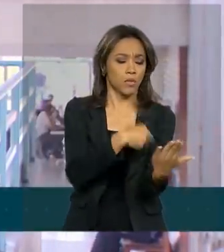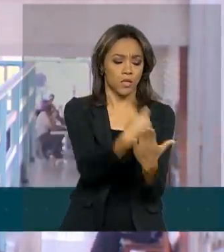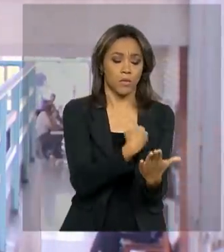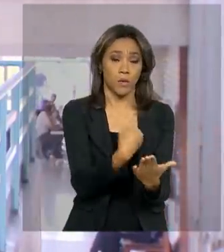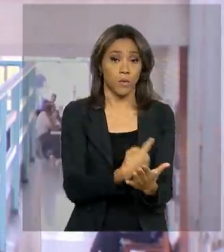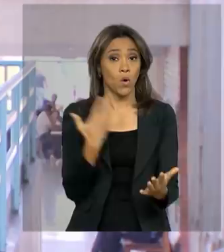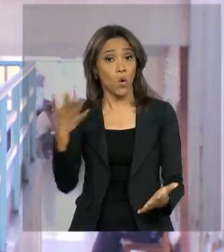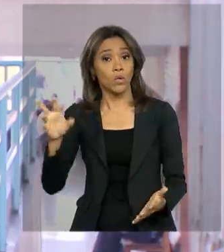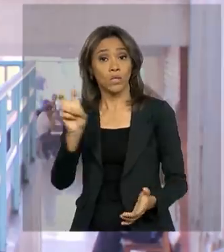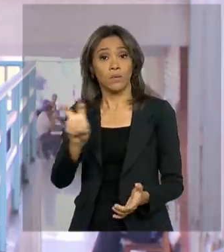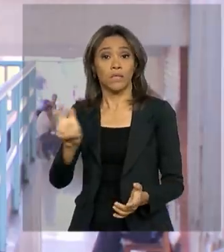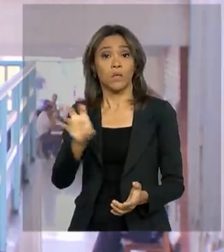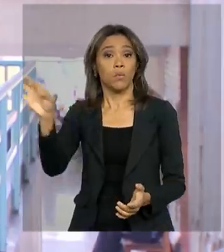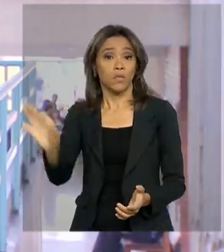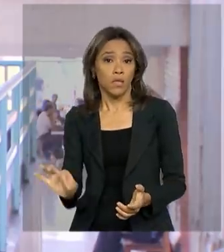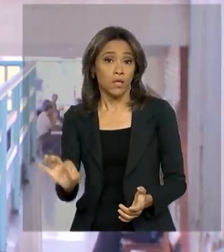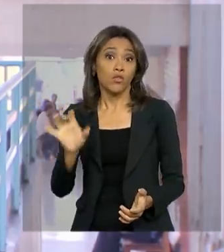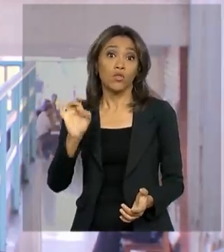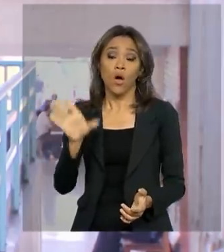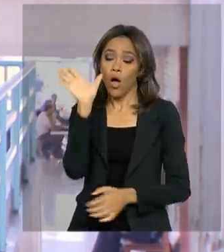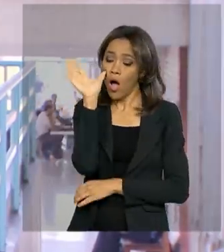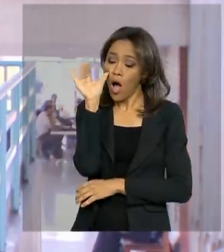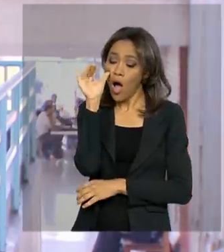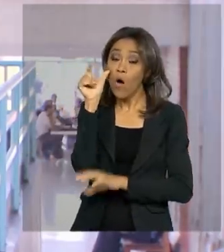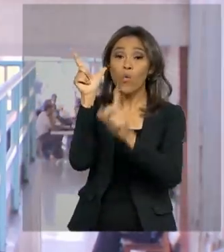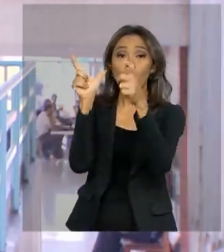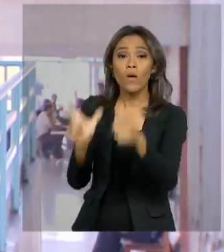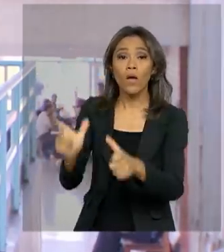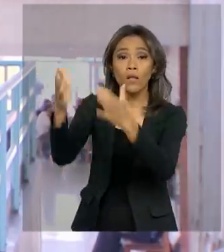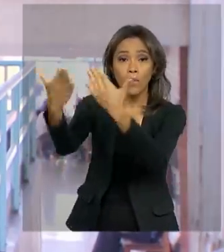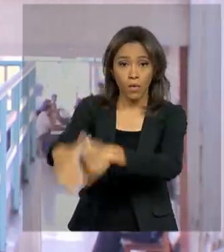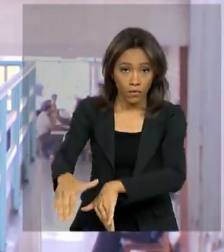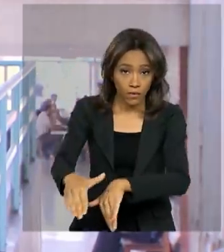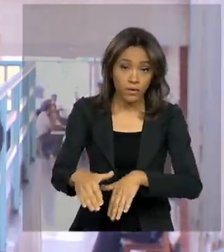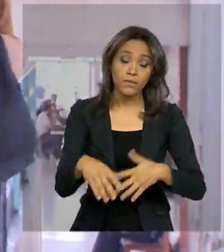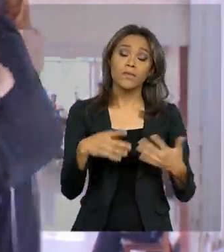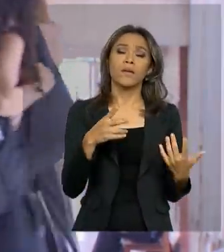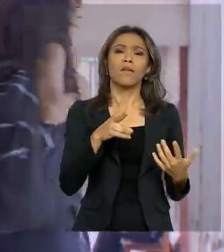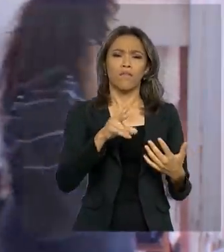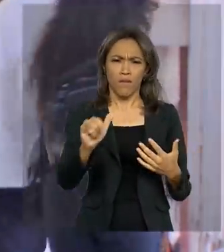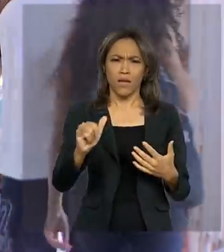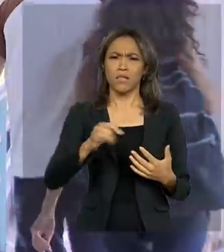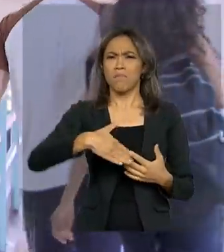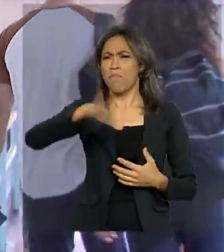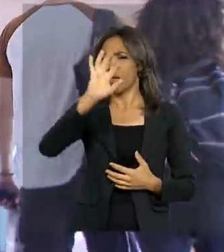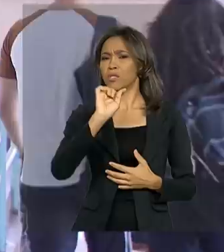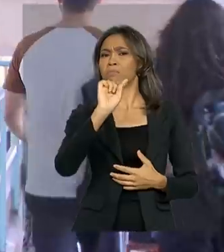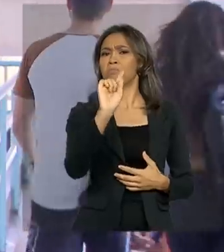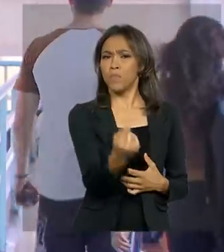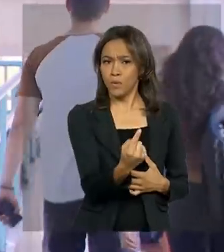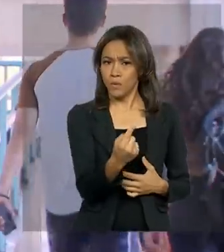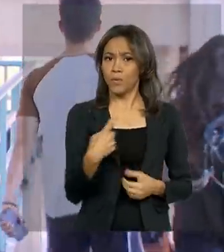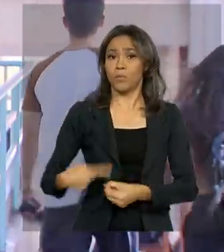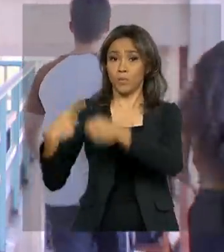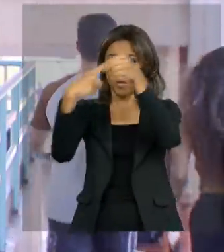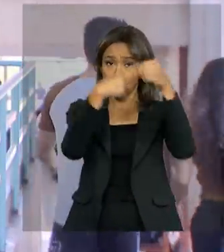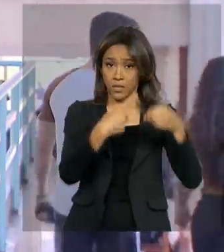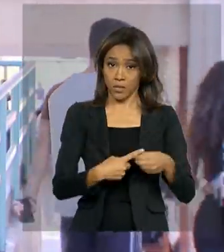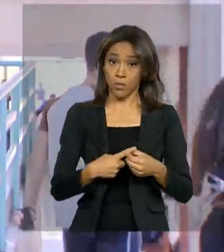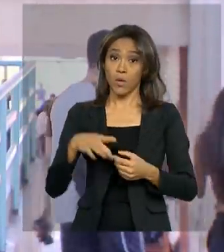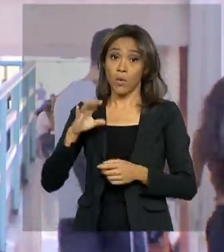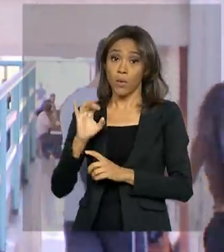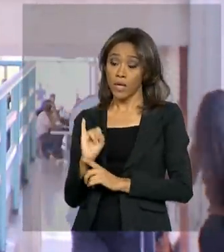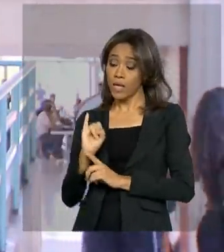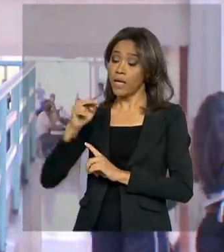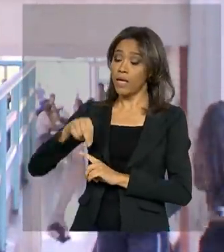% visualizaram o local da prova. O exame será aplicado em mais de mil municípios. O INEP aconselha